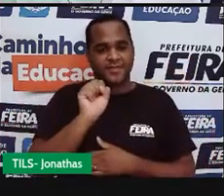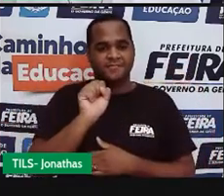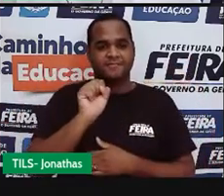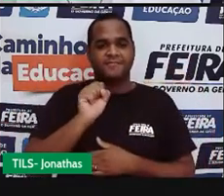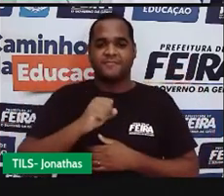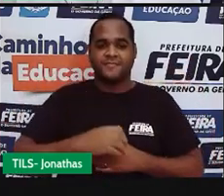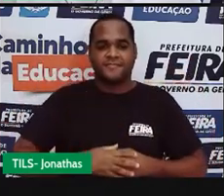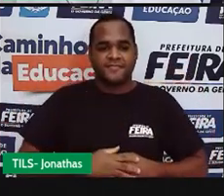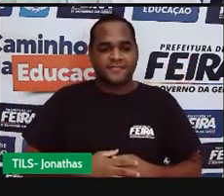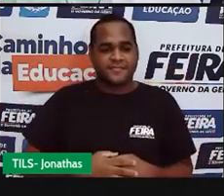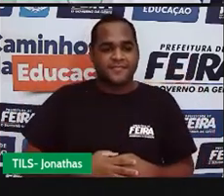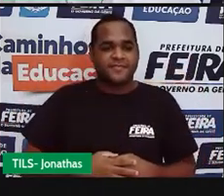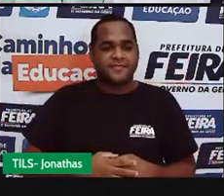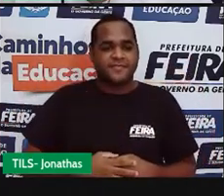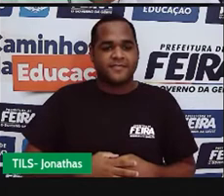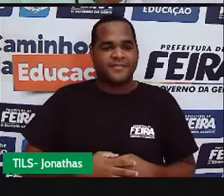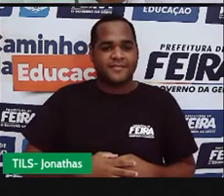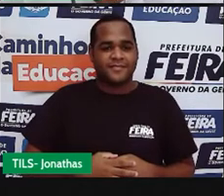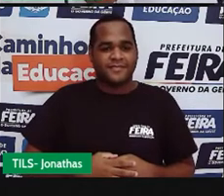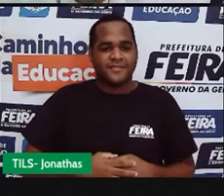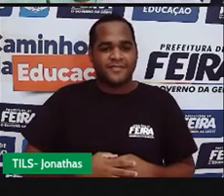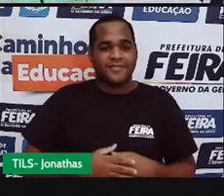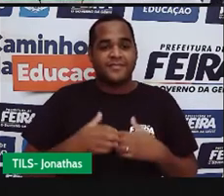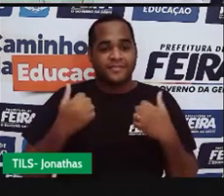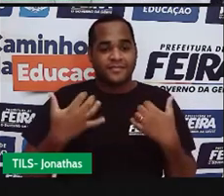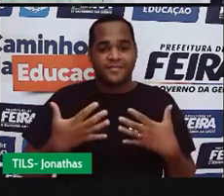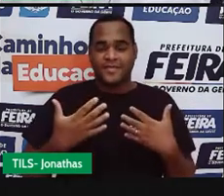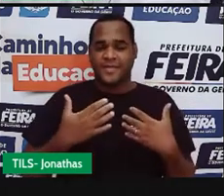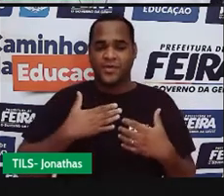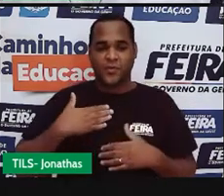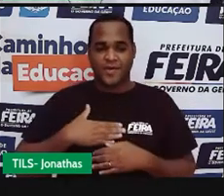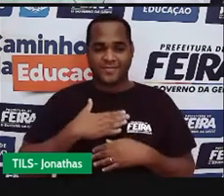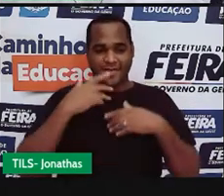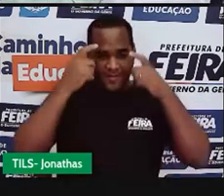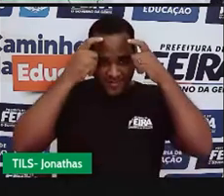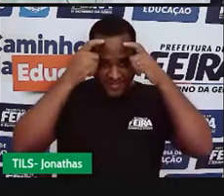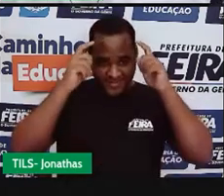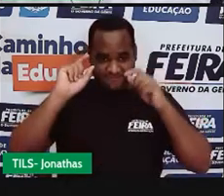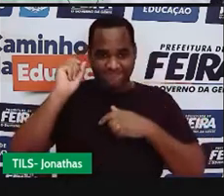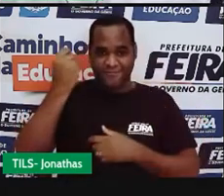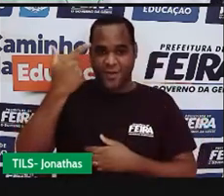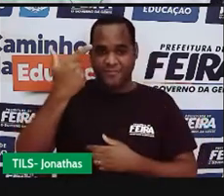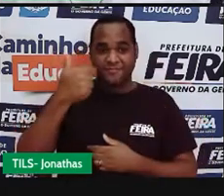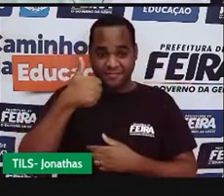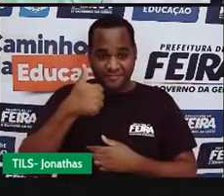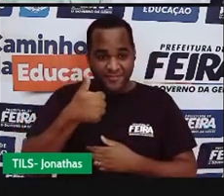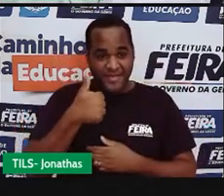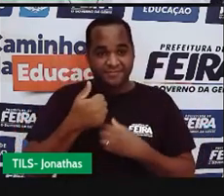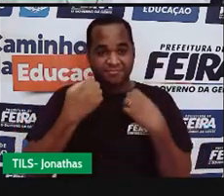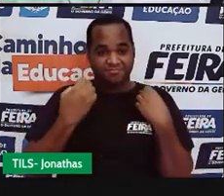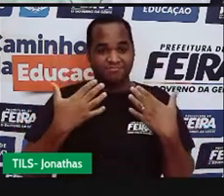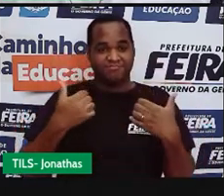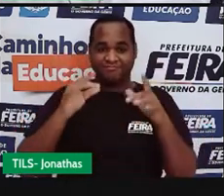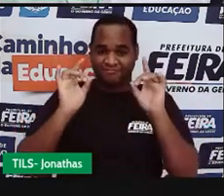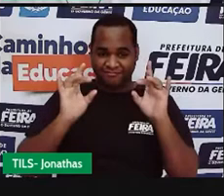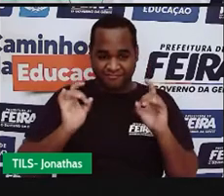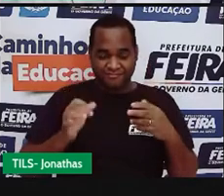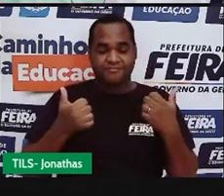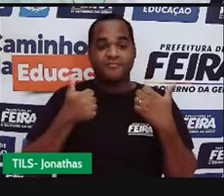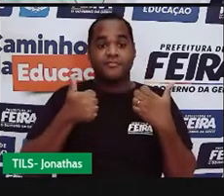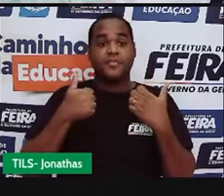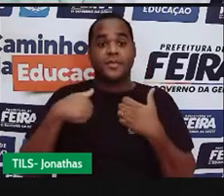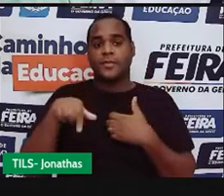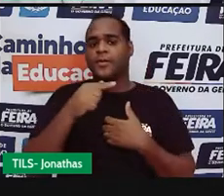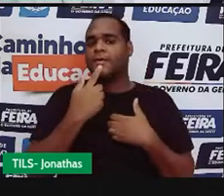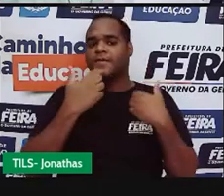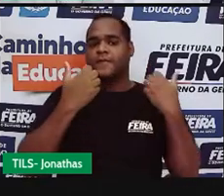de Feira de Santana, a nossa queridíssima princesa do sertão, tá bom? Belezinha? Bom, e